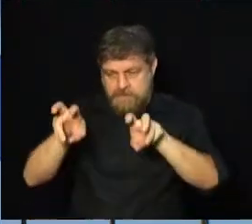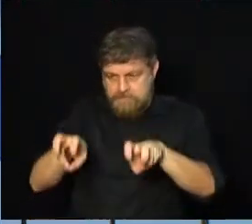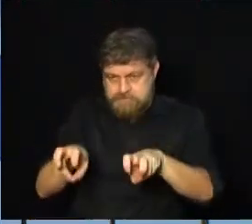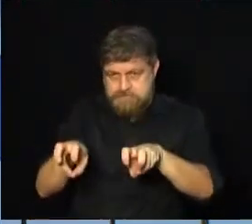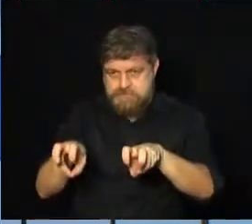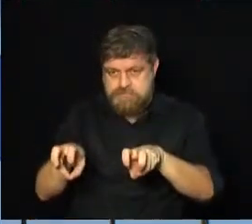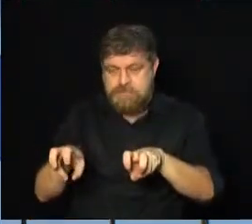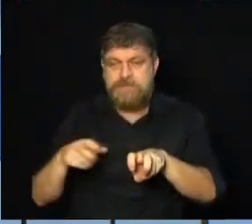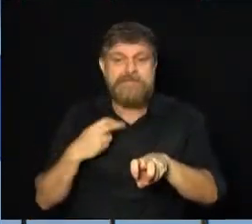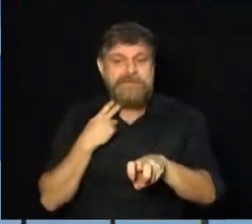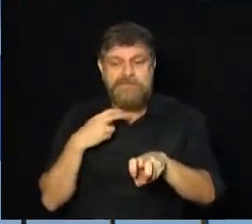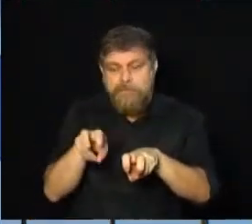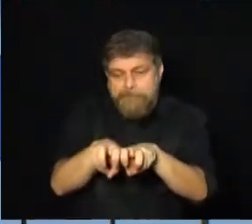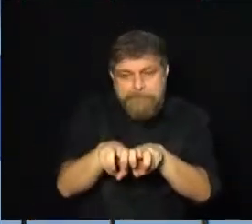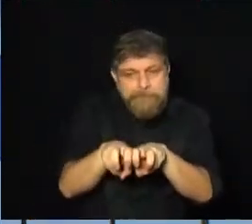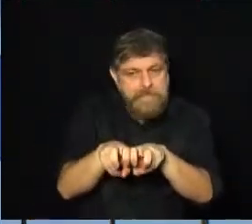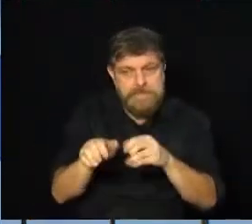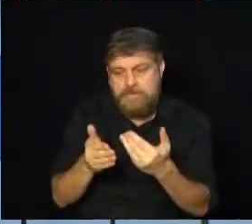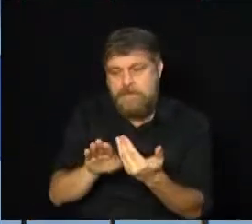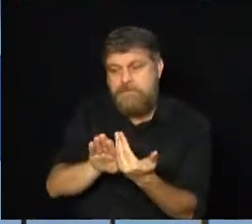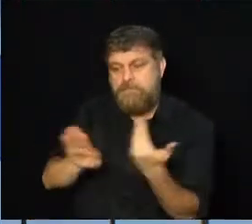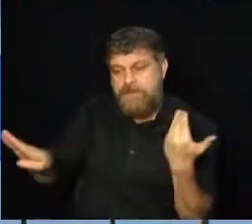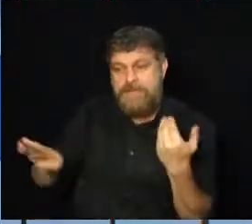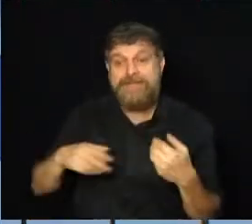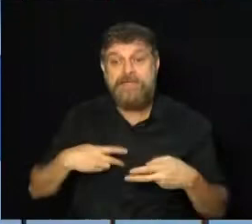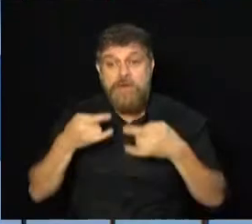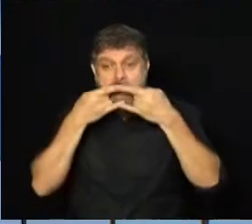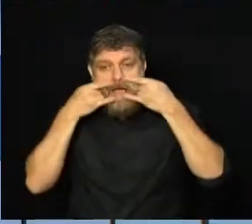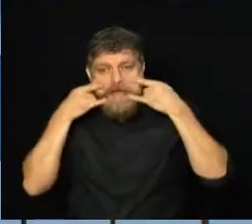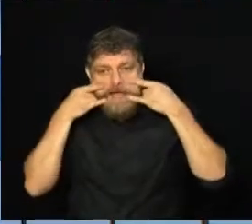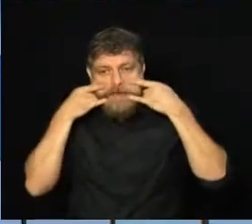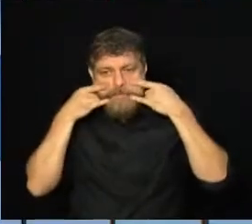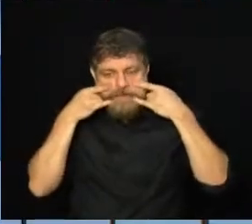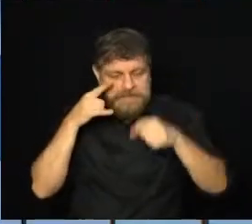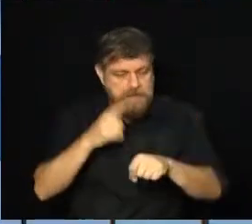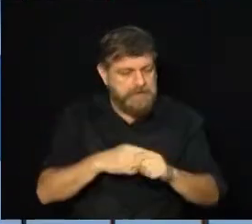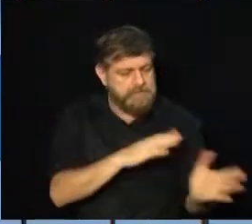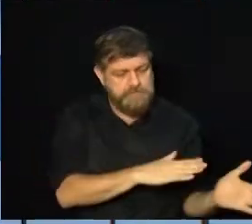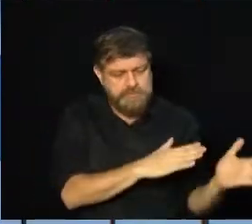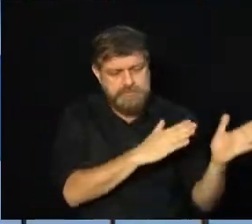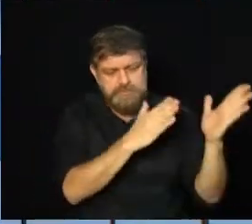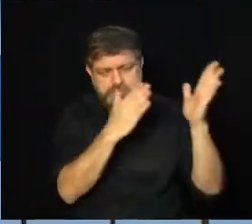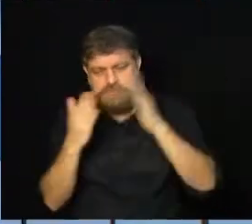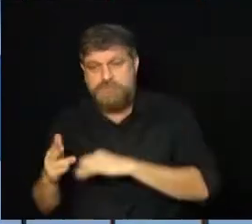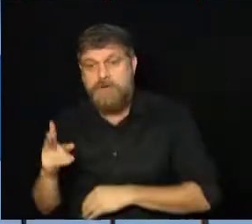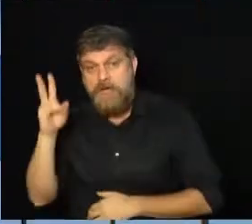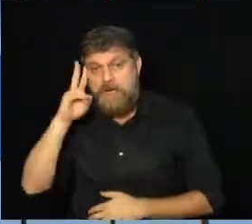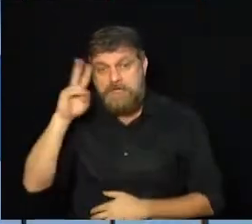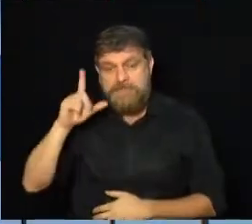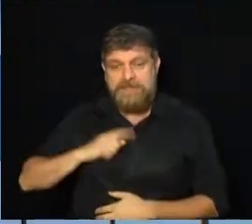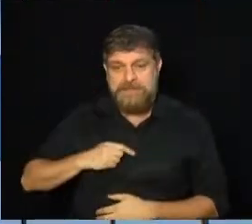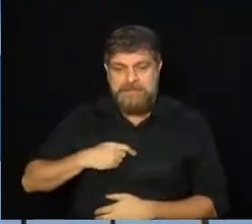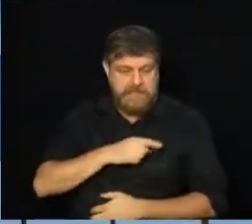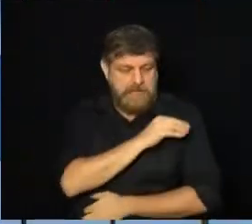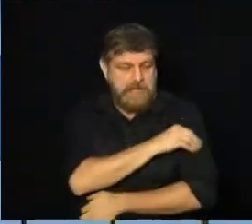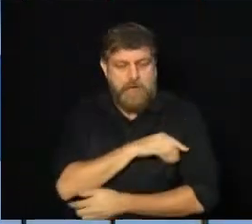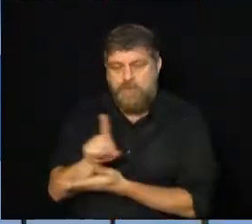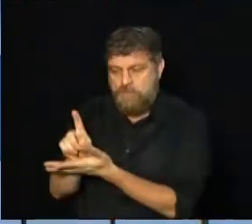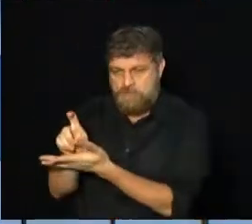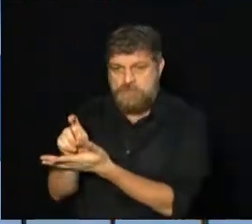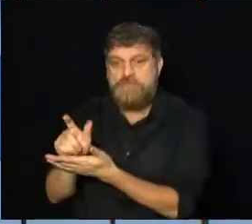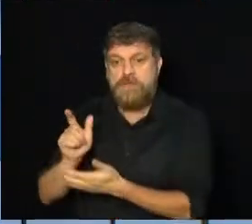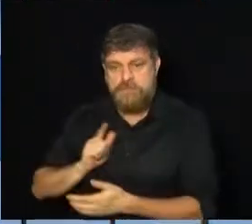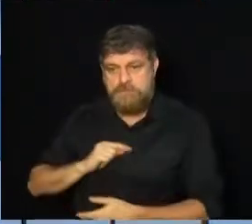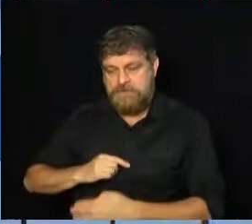no plenário, utilizando a máscara em todos os momentos. E a gente lembra que também tem álcool gel disponível nas